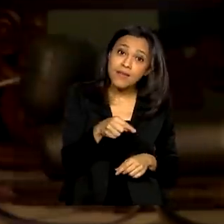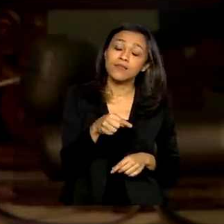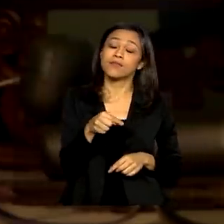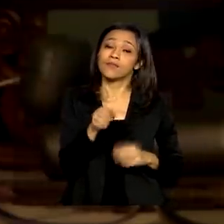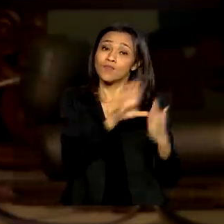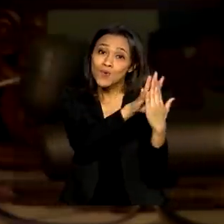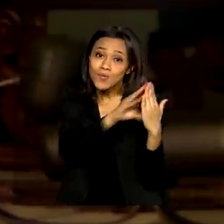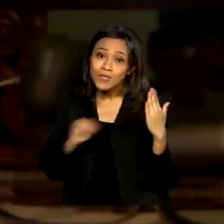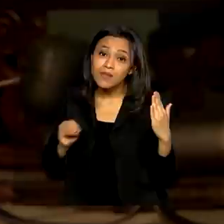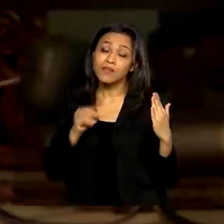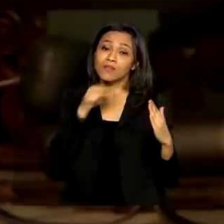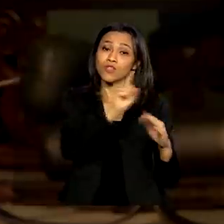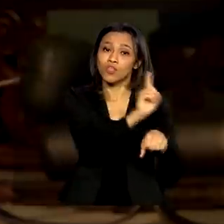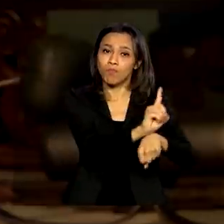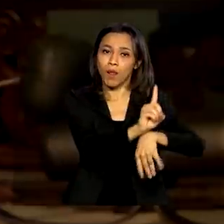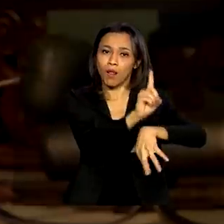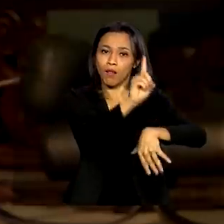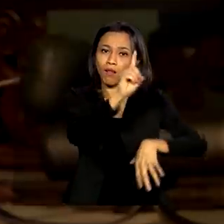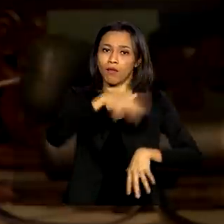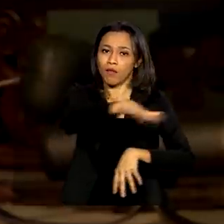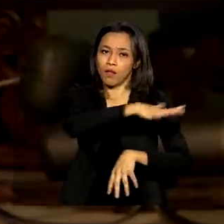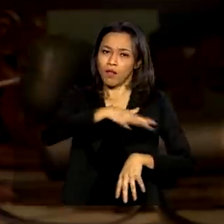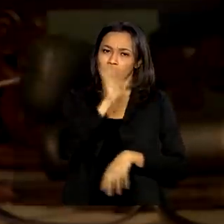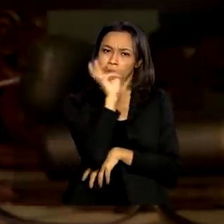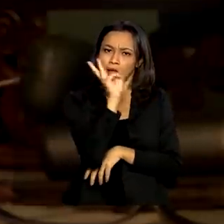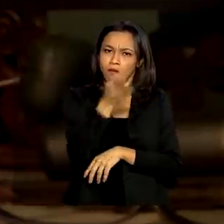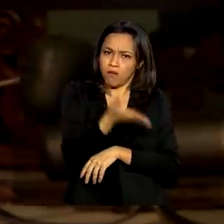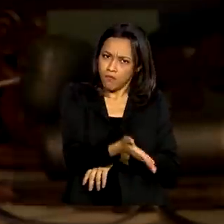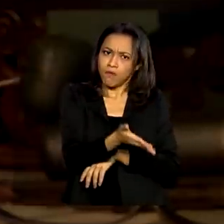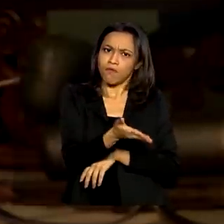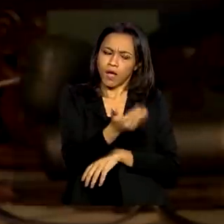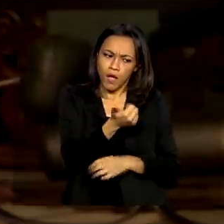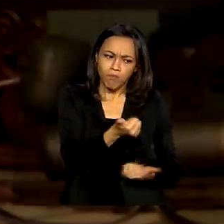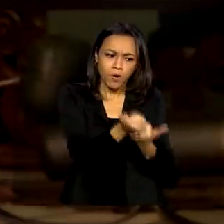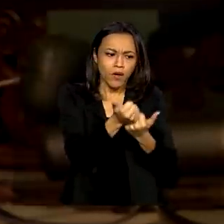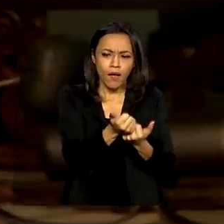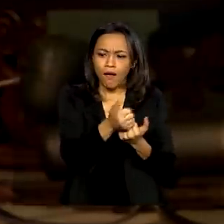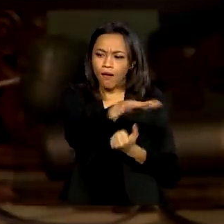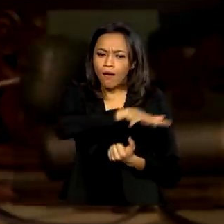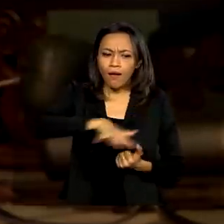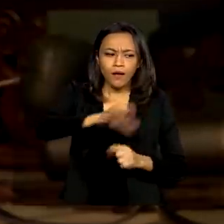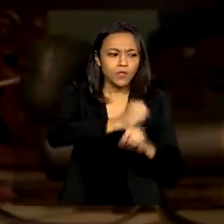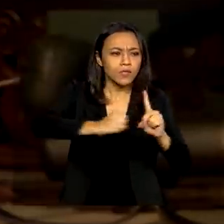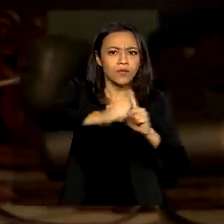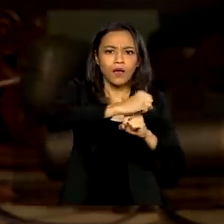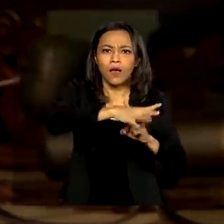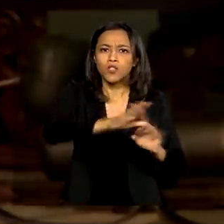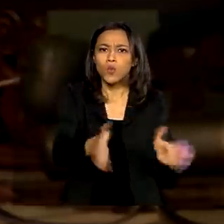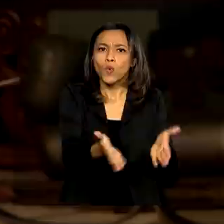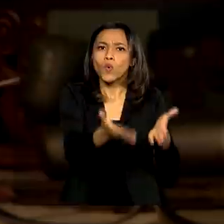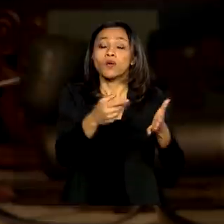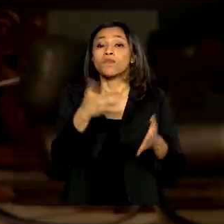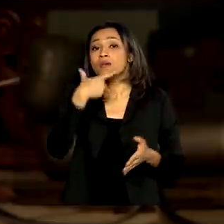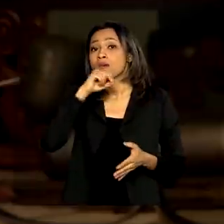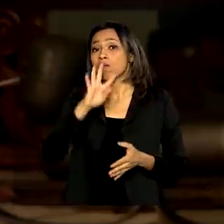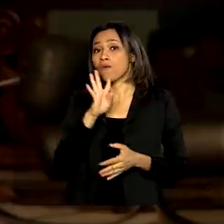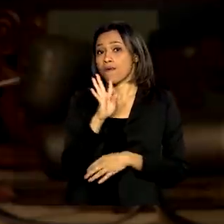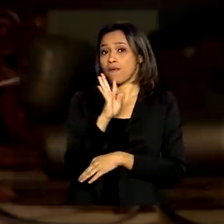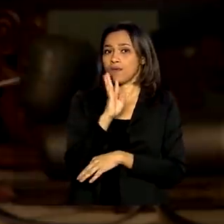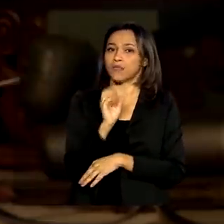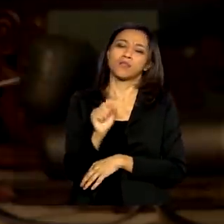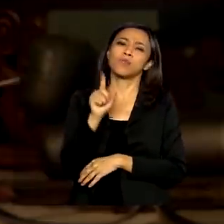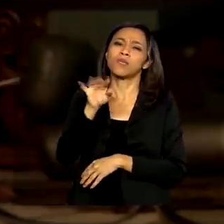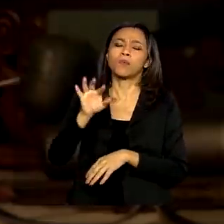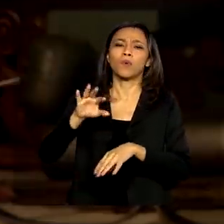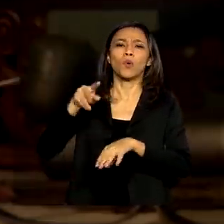Espacial de Alcântara, ele vai trazer desenvolvimento para aquela região de uma forma que, para quem conhece Curru, por exemplo, na